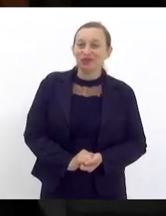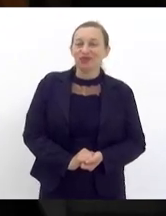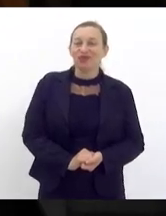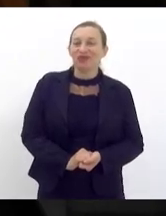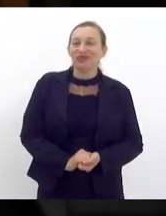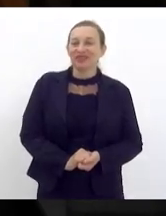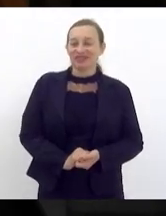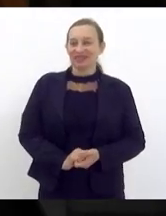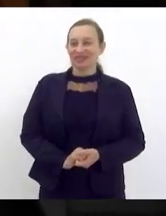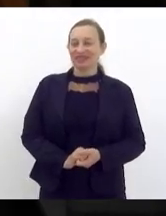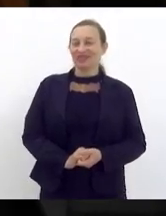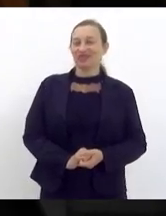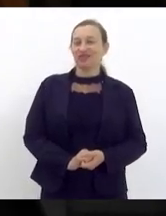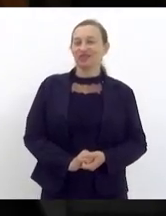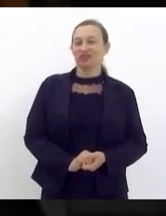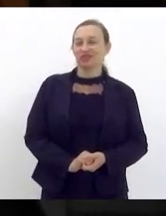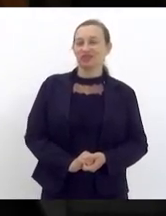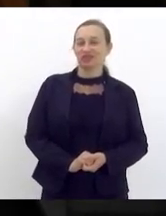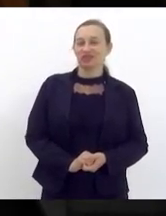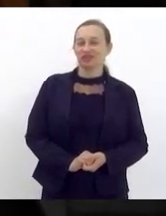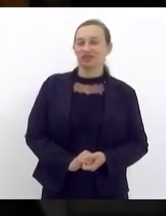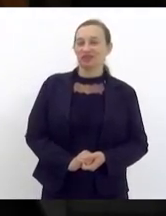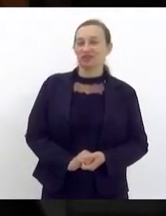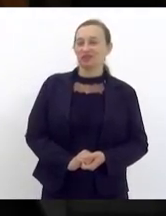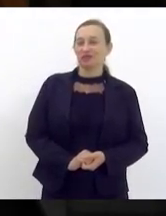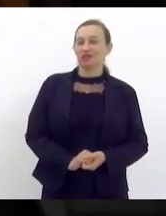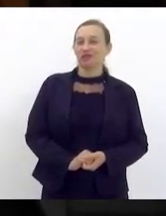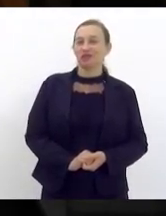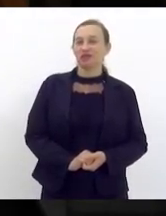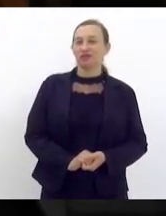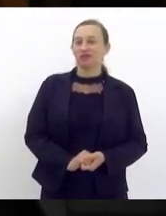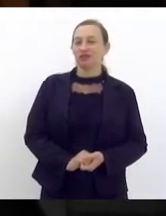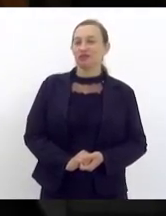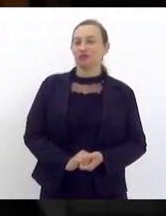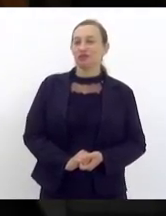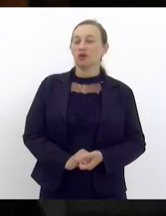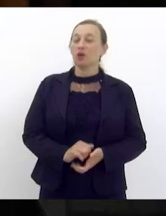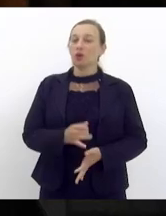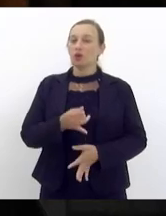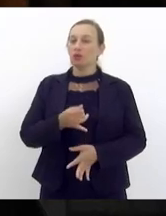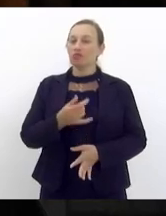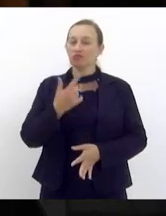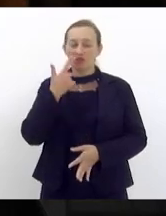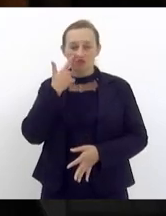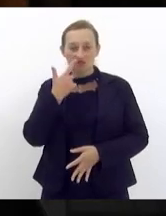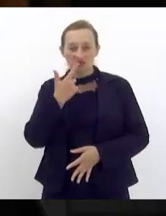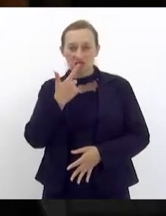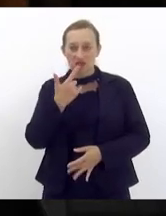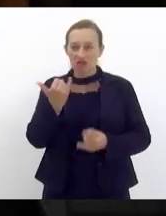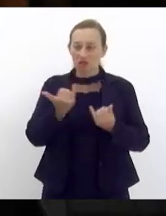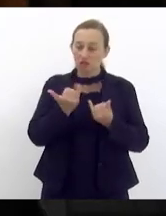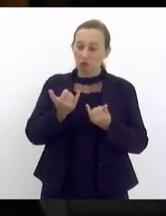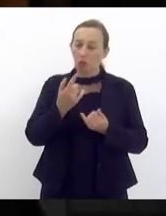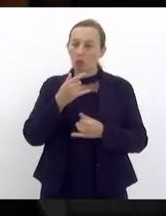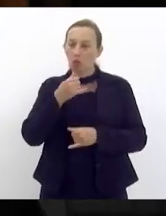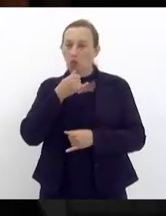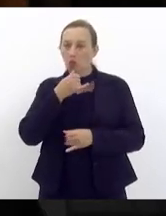o quadro não só da projeção é desanimador como é também